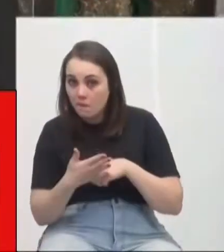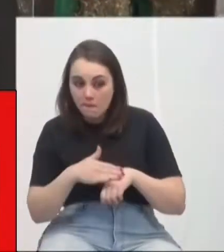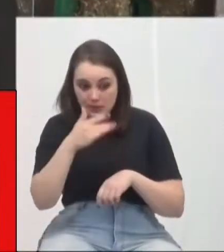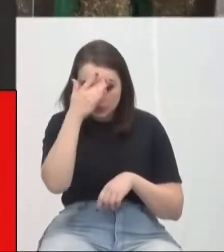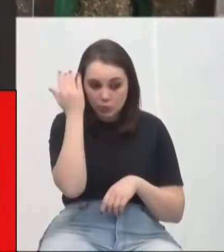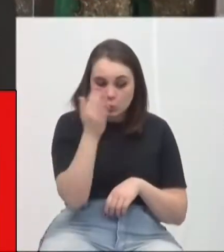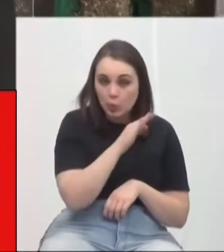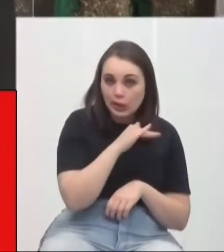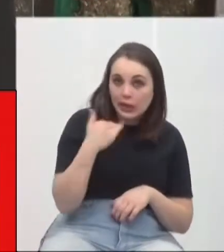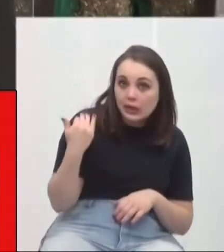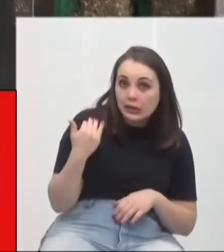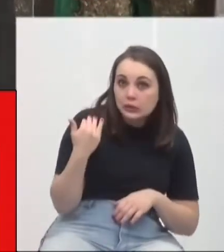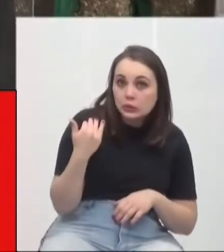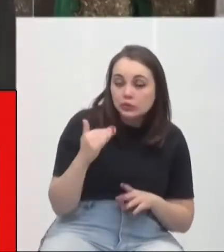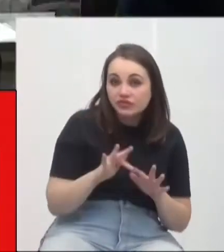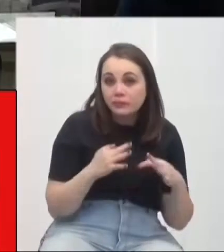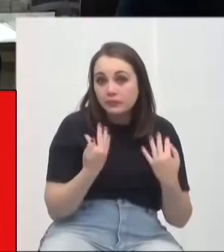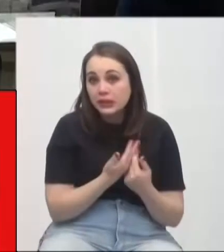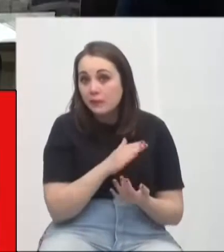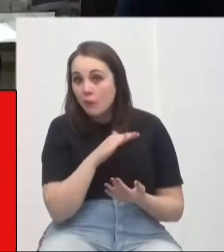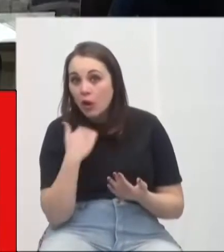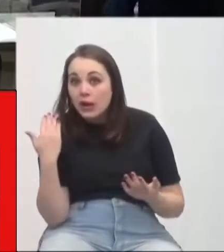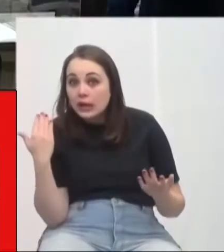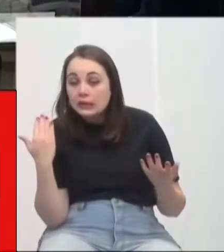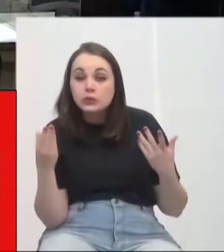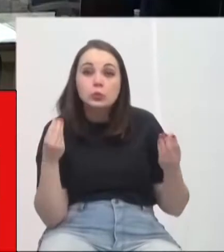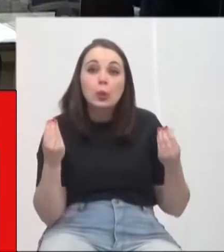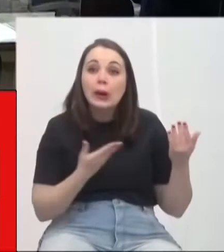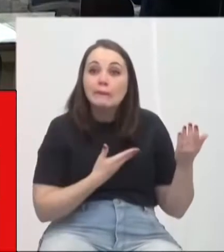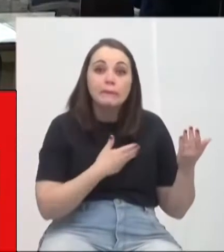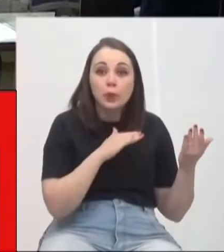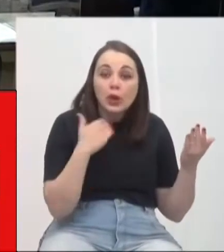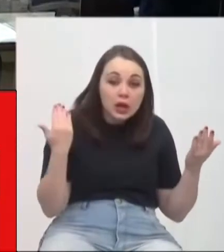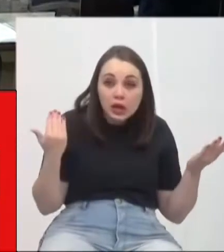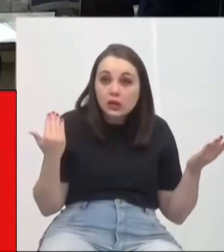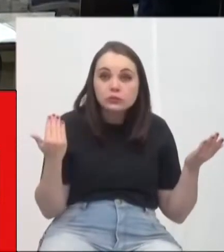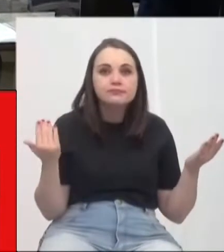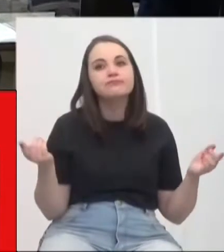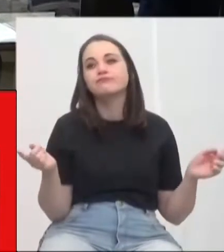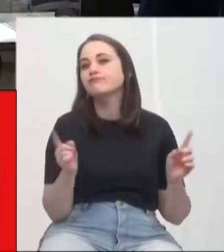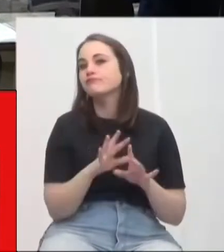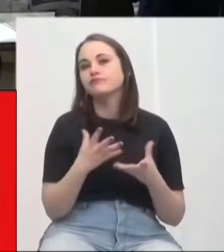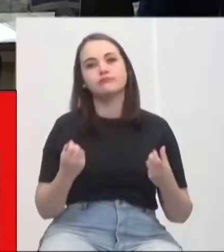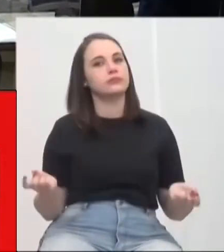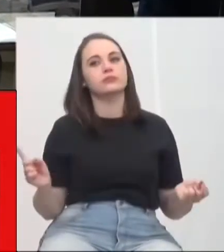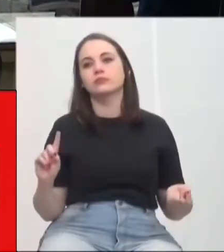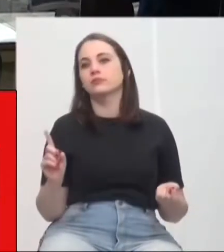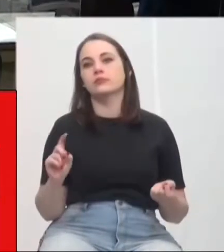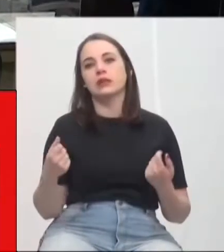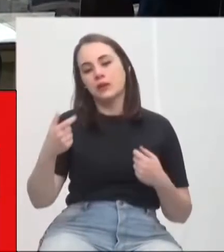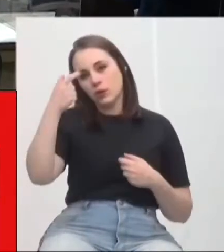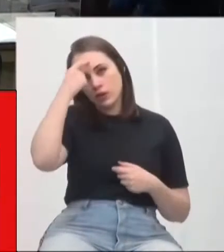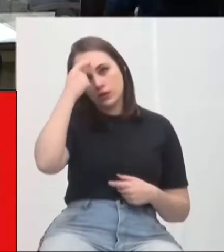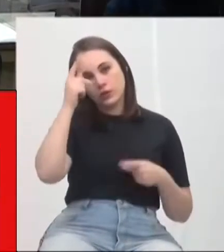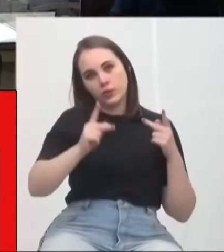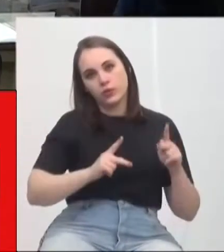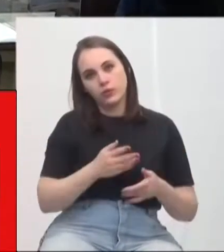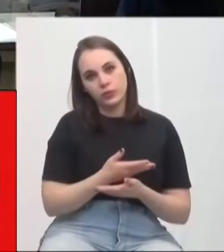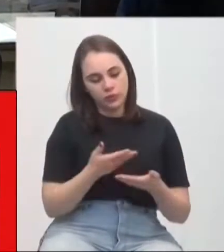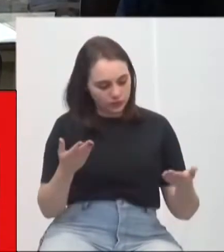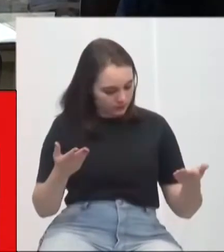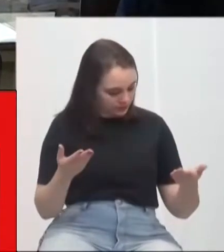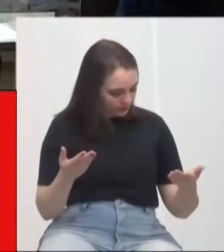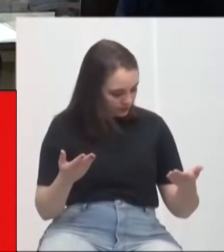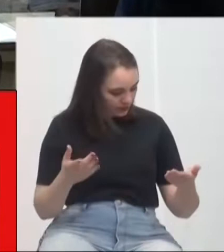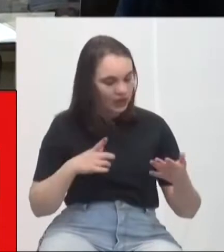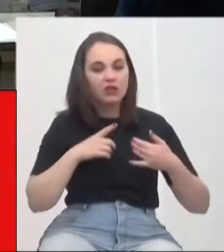Mais perdas de queridos? Da família? Da amizade? Não. Vamos conscientizar esse povo. Tenho